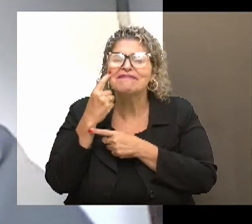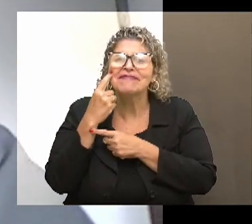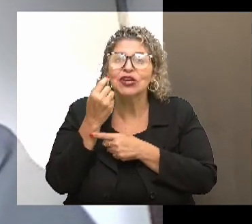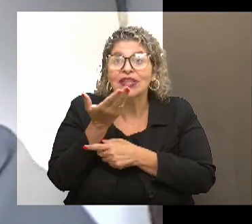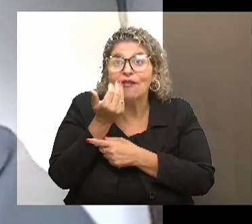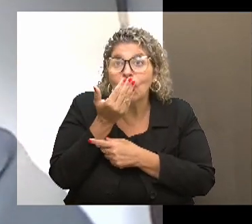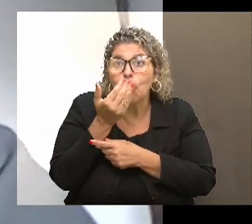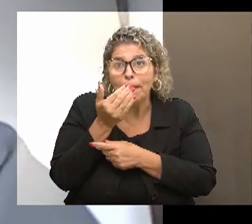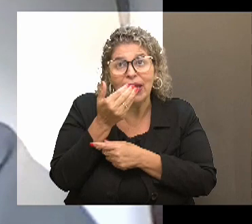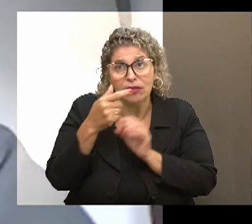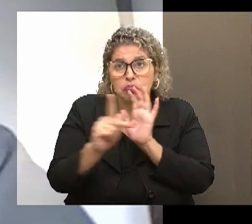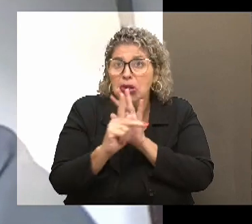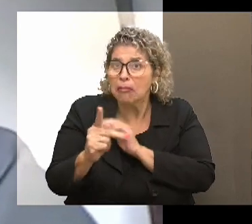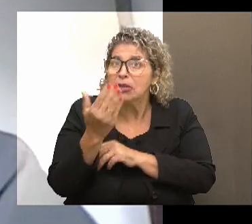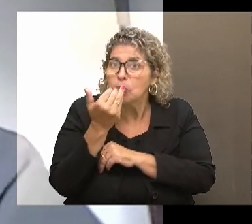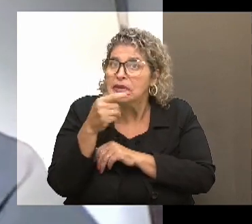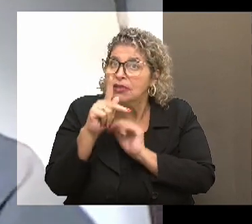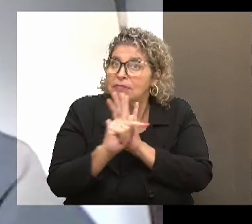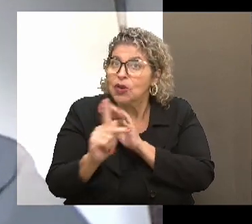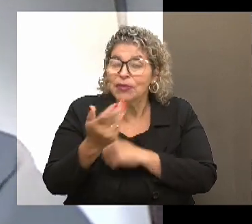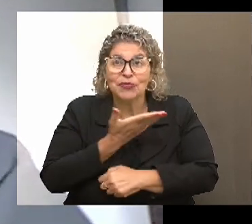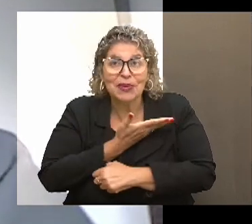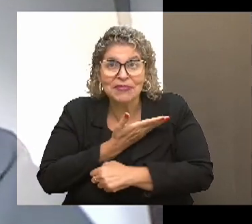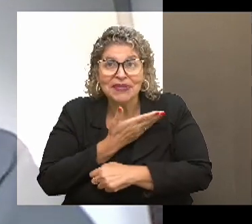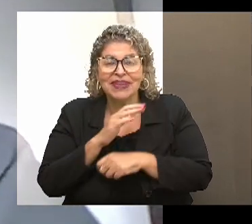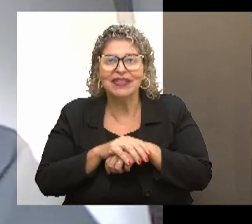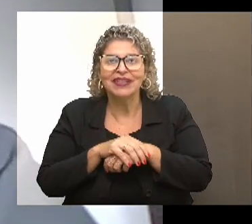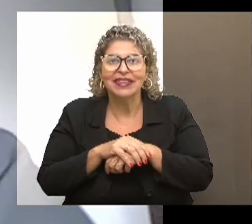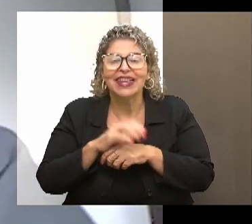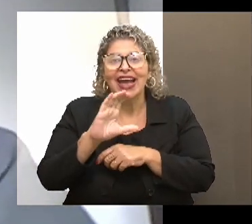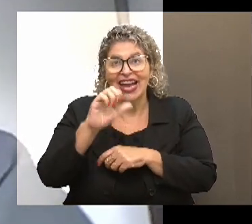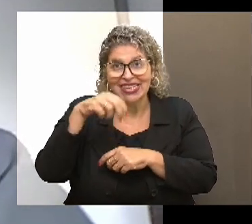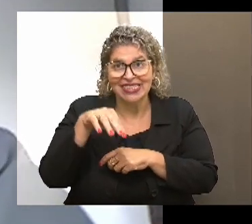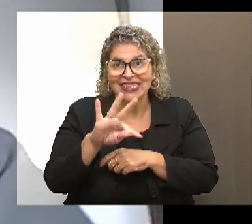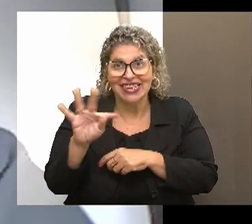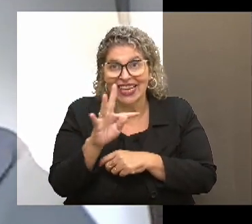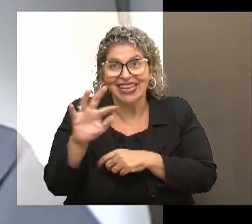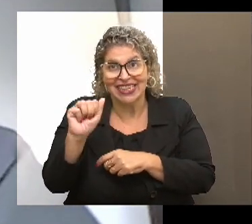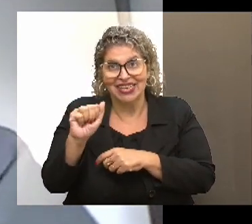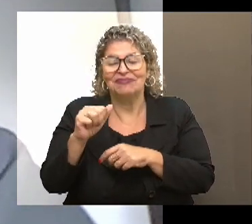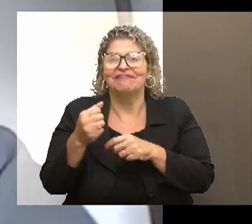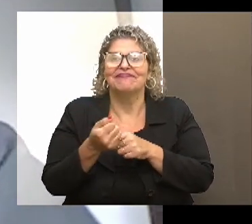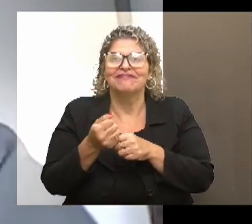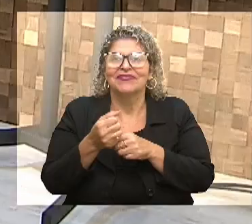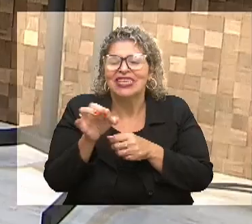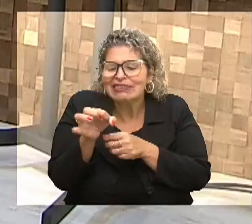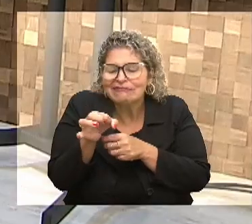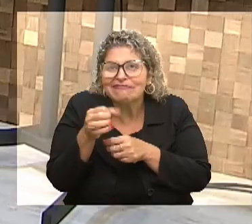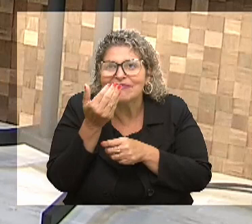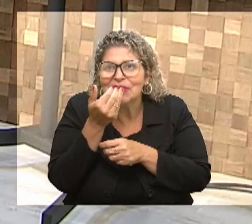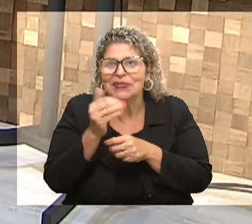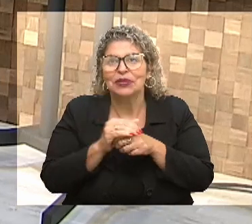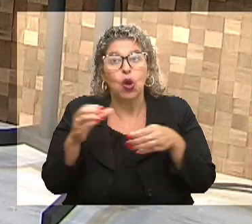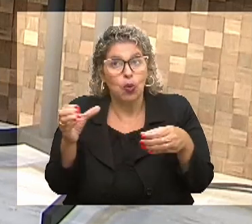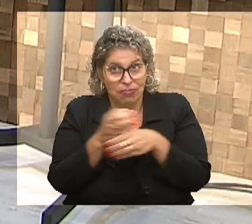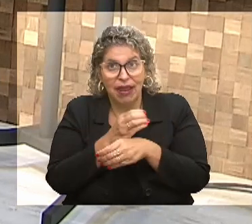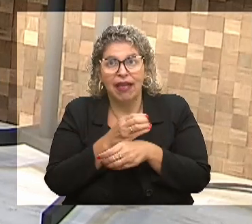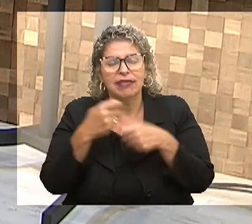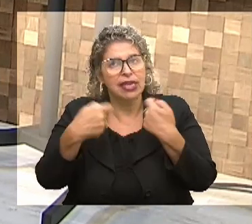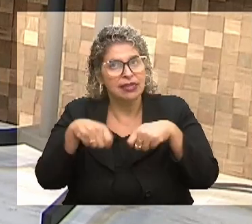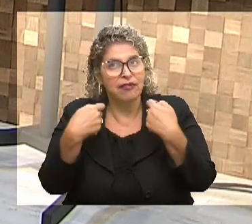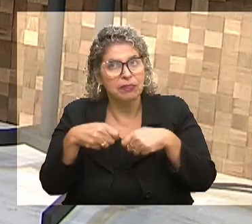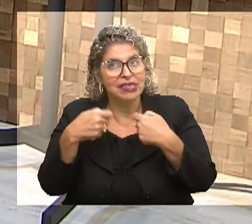os produtos dele, me dei conta que na mesma sacolinha que cabia as castanhas, que eu estava comendo no caso, também caberia uma refeição completa para quem está